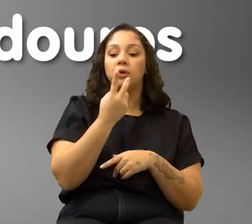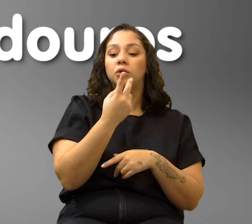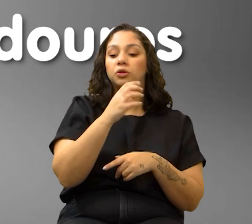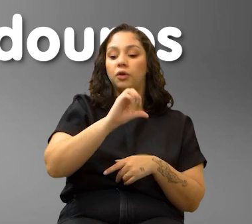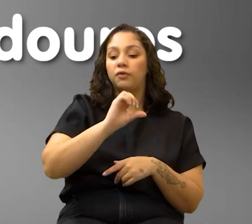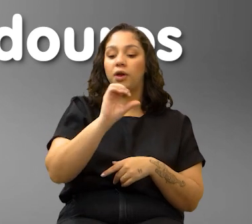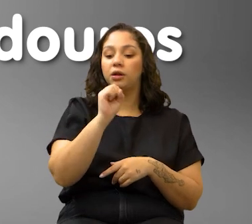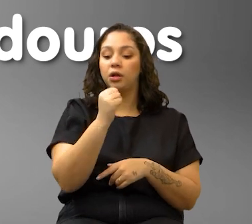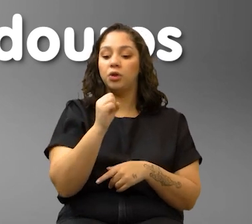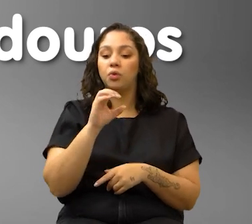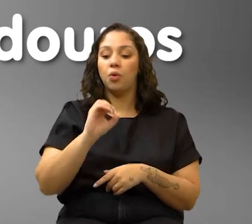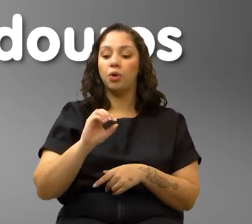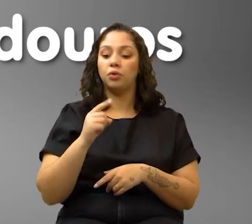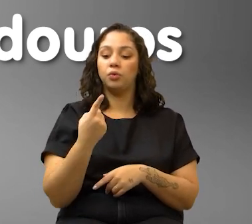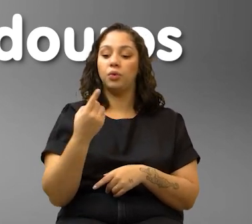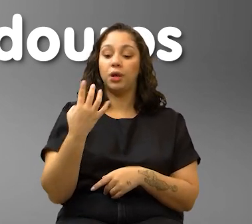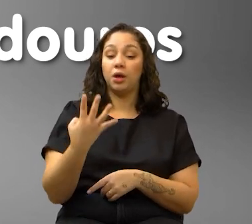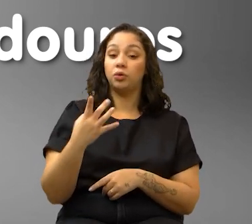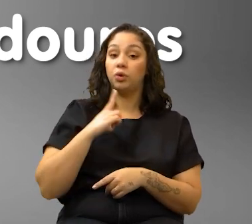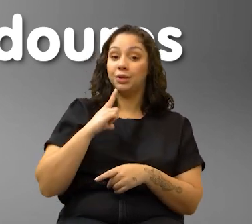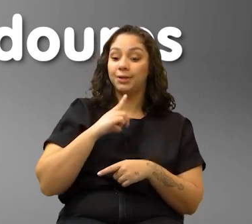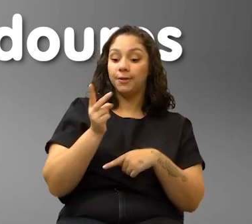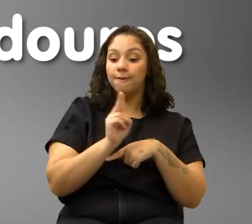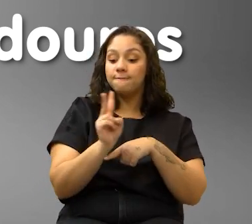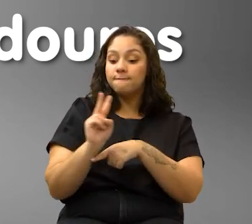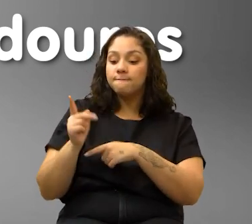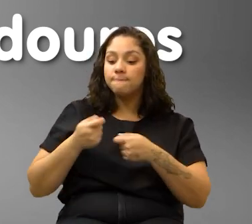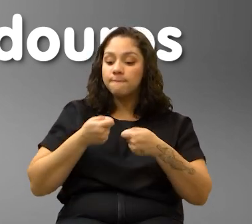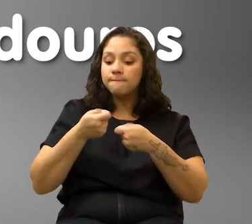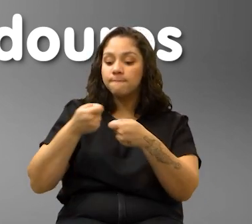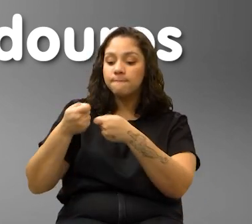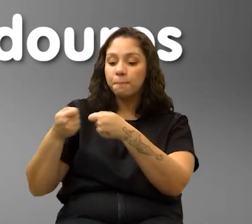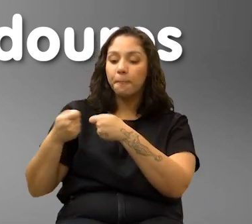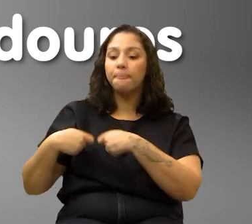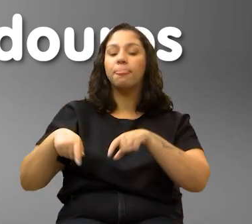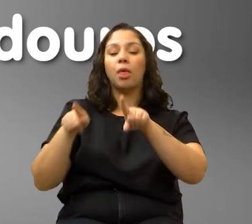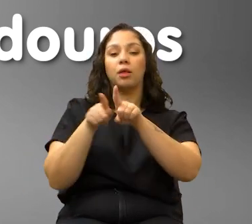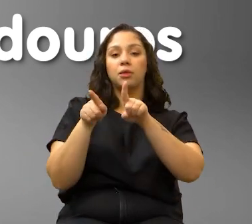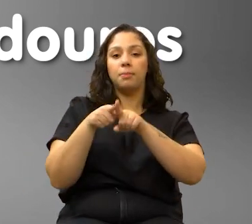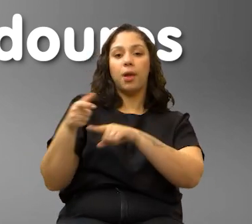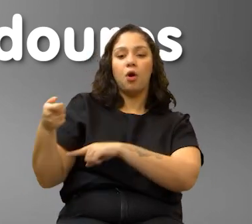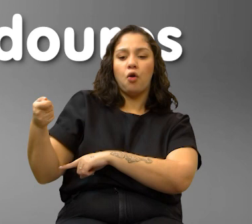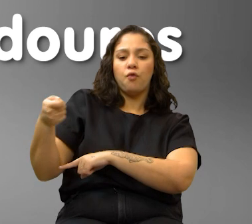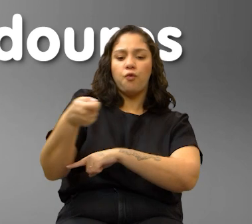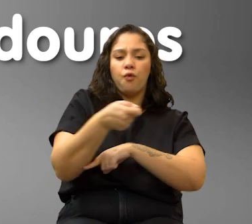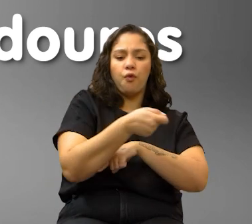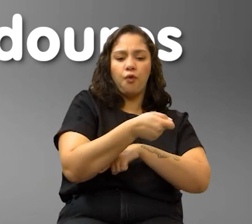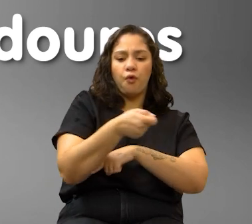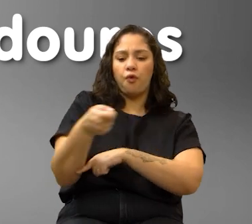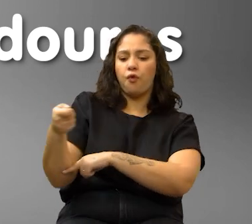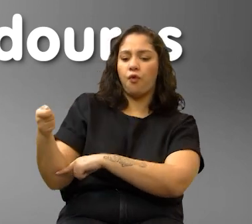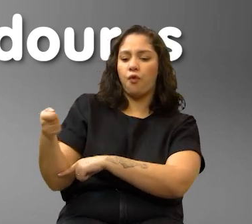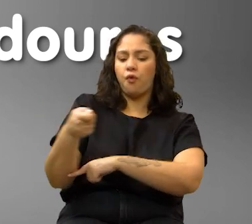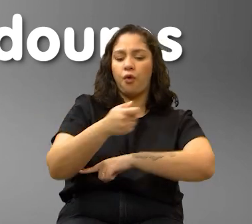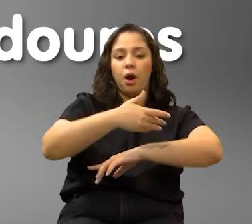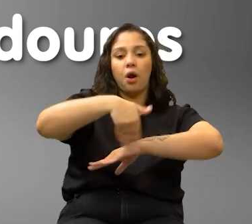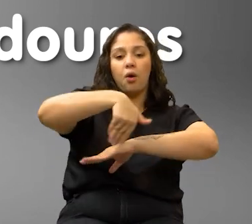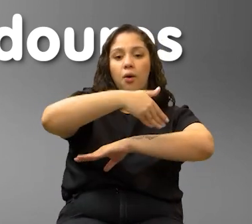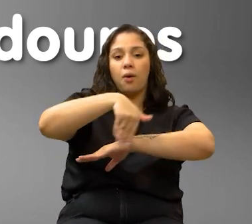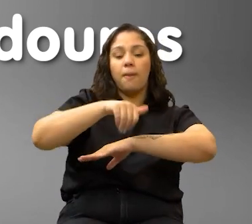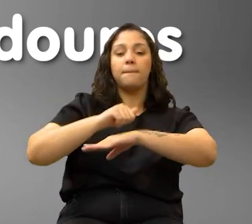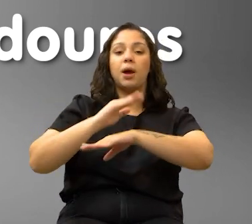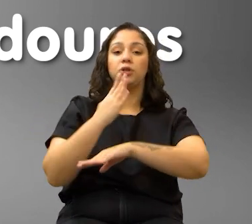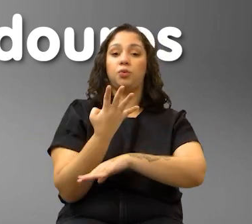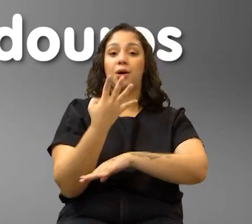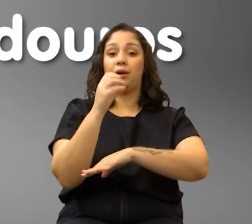98 mil e 14 receberam ações de controle de criadouros, além de ações de nebulização costal